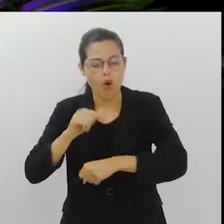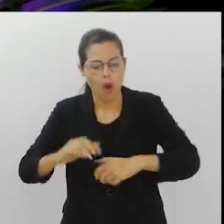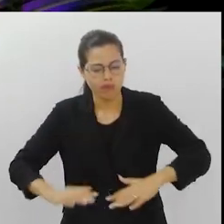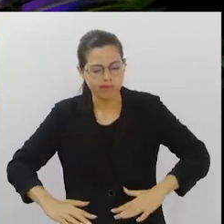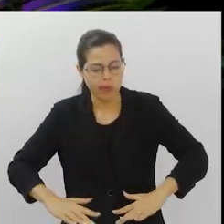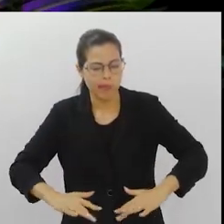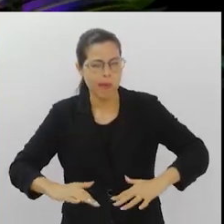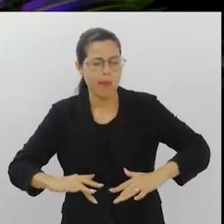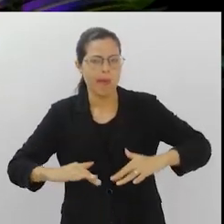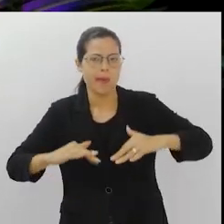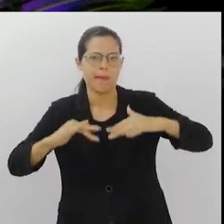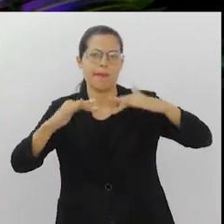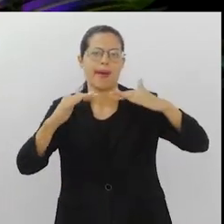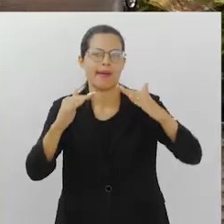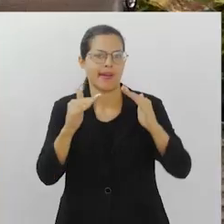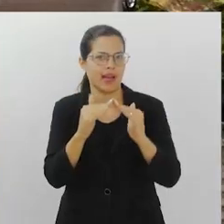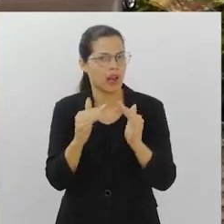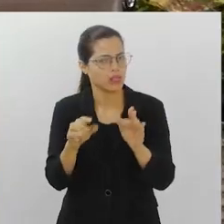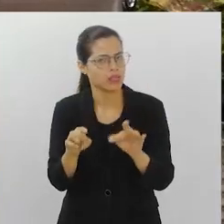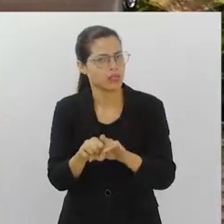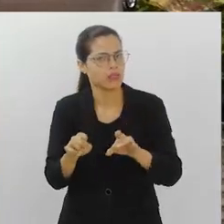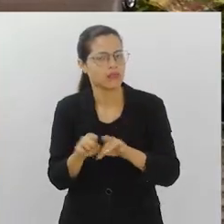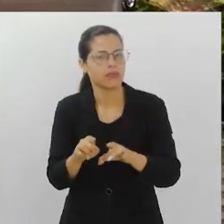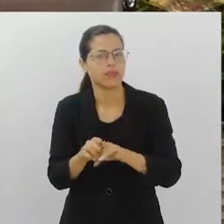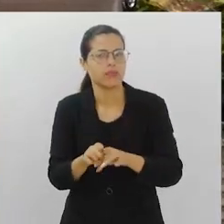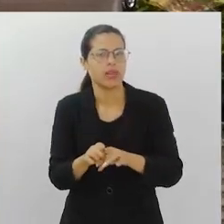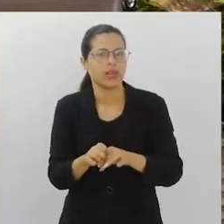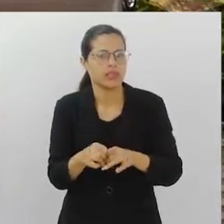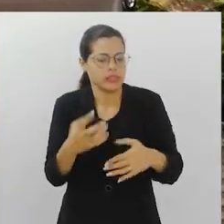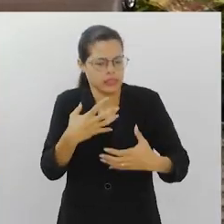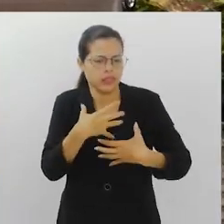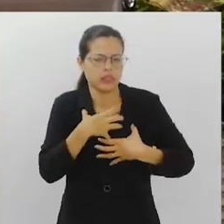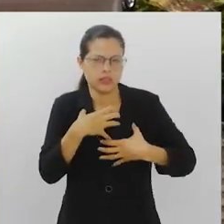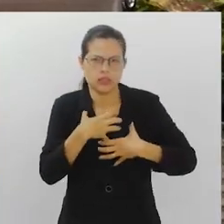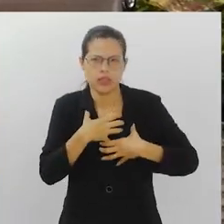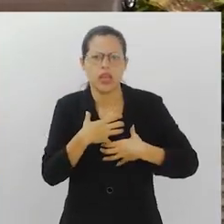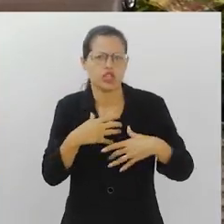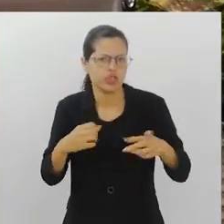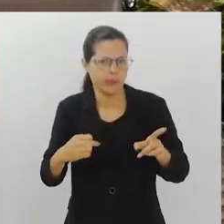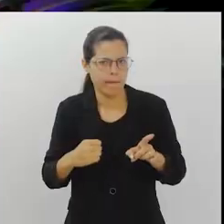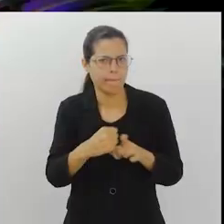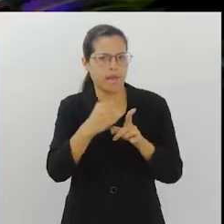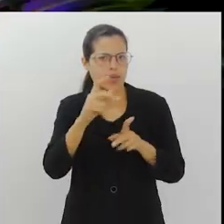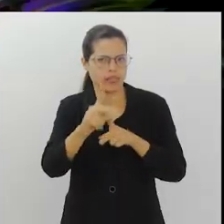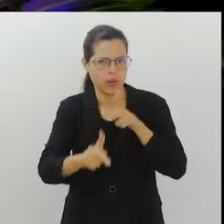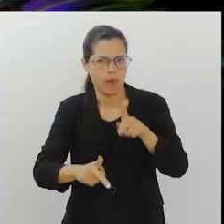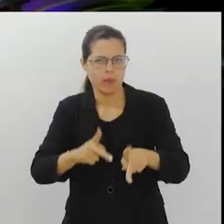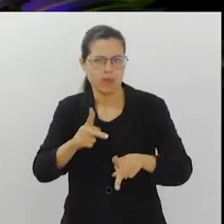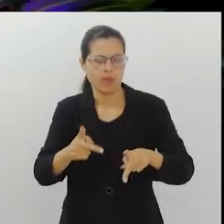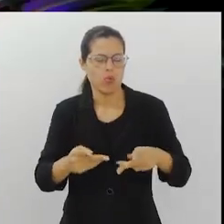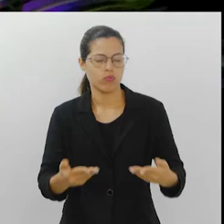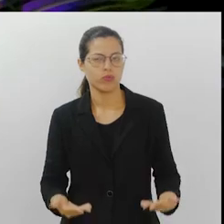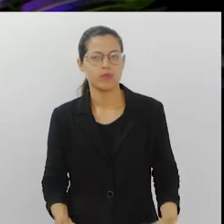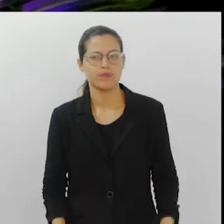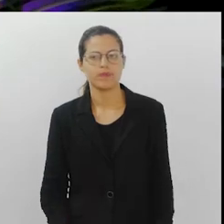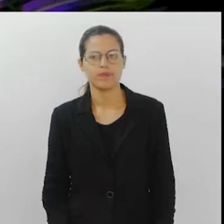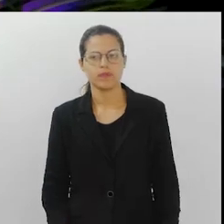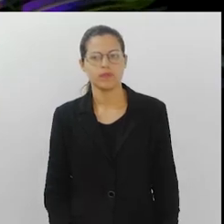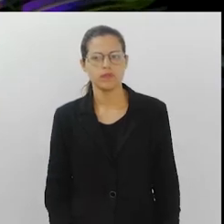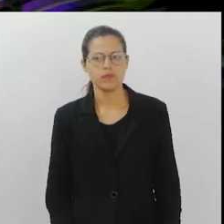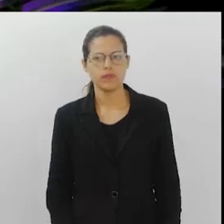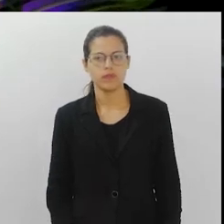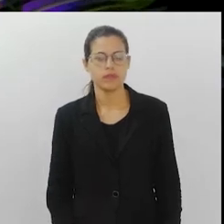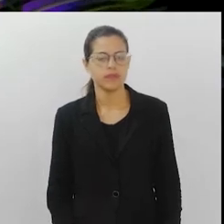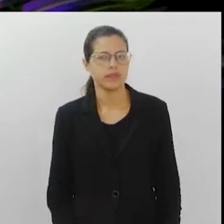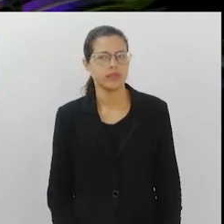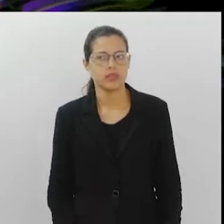casas que nunca entraram água passam a ser invadidas por água. Isso tudo mexe com a população como um todo. Então,